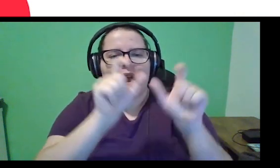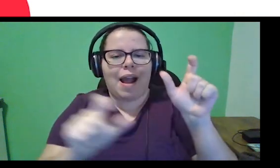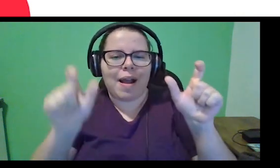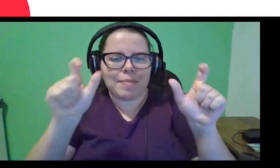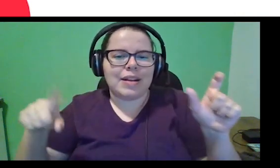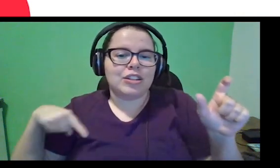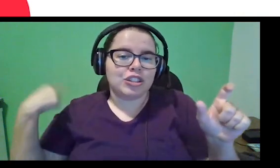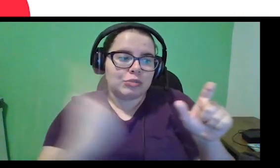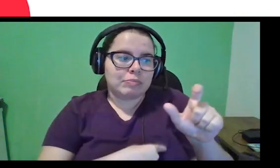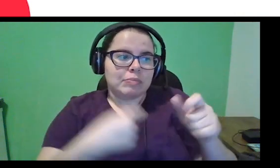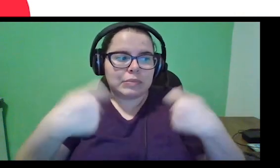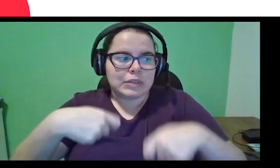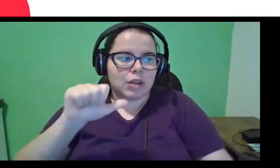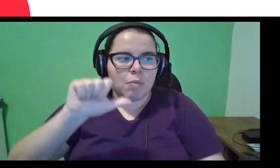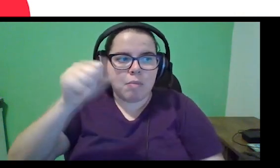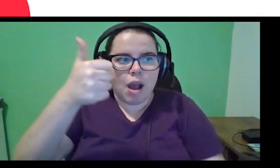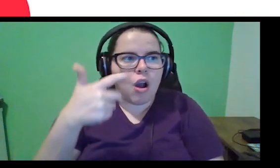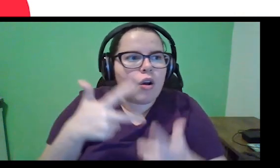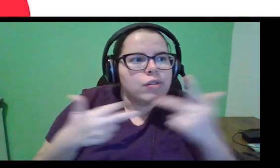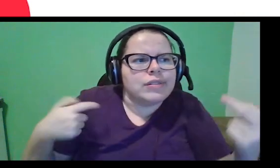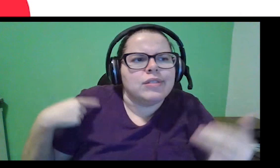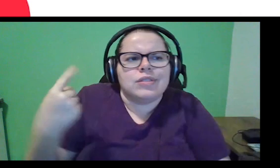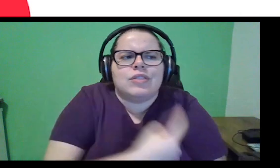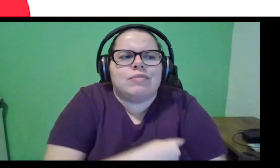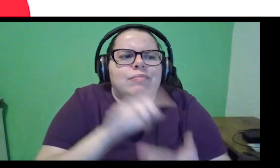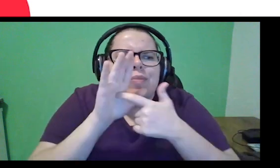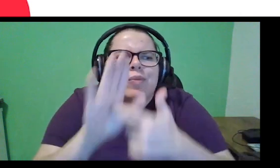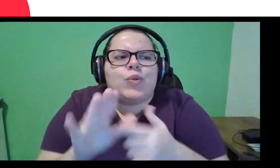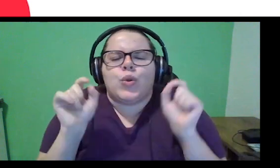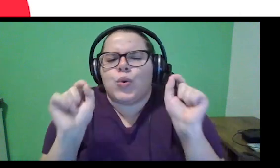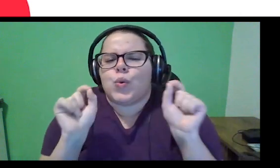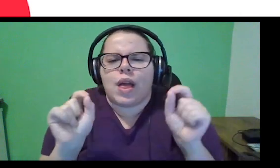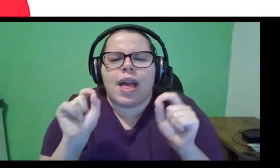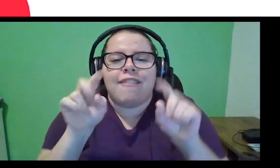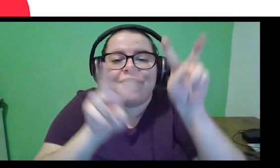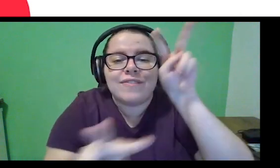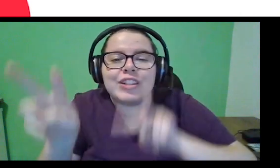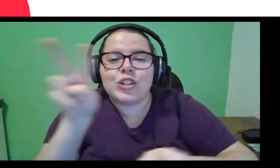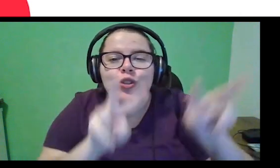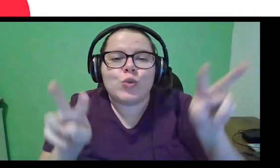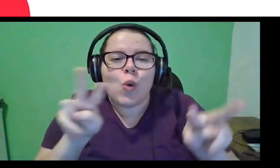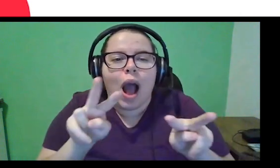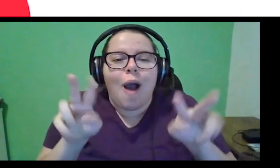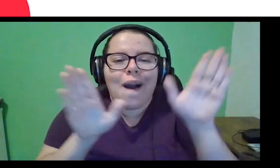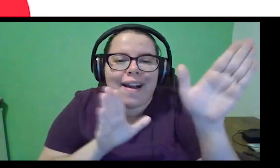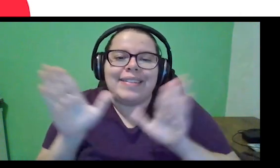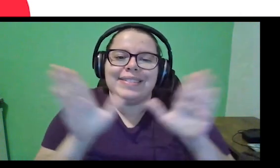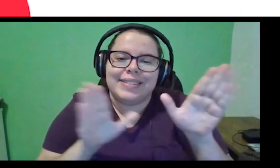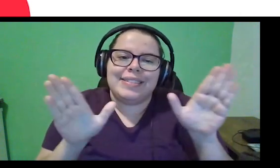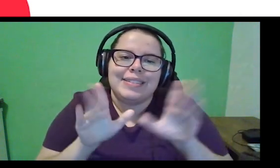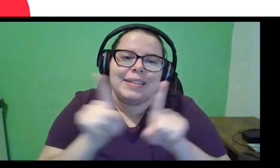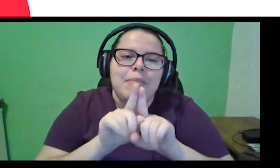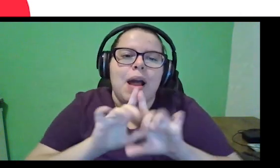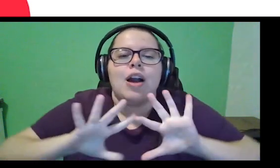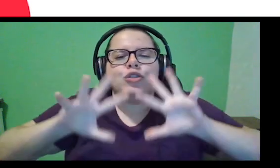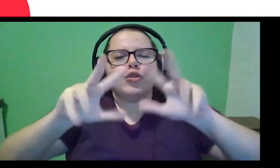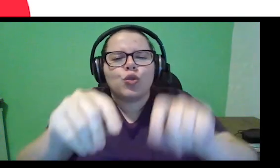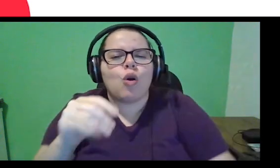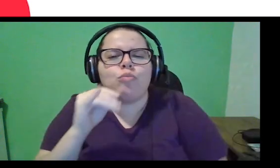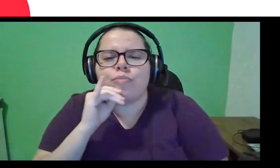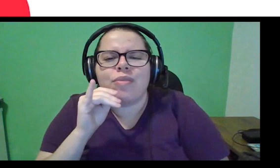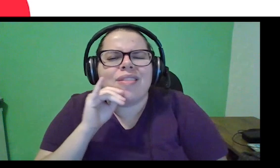gente precisa é deixar de alguma forma mais visual e acessível, né, para todo mundo,